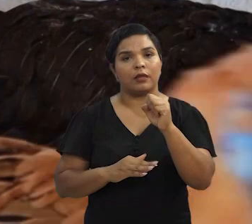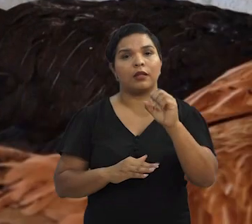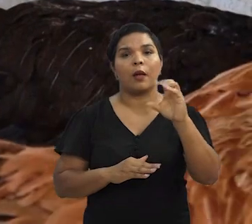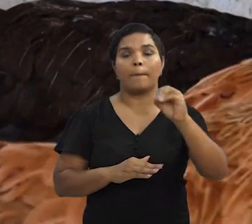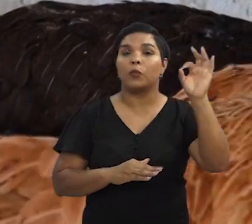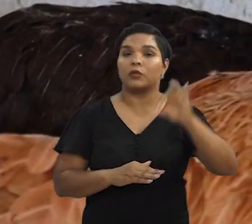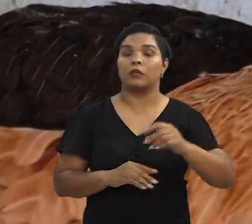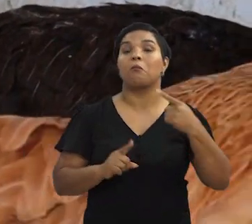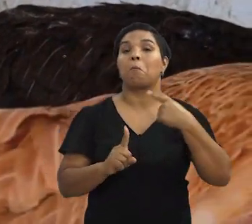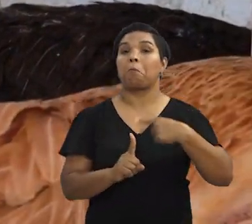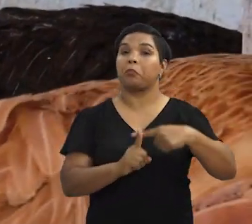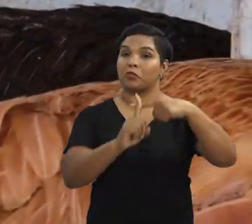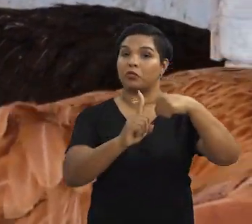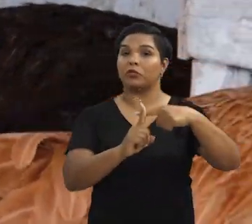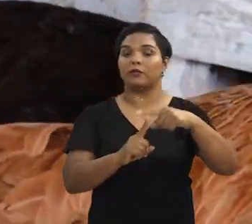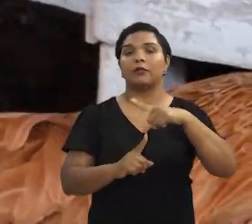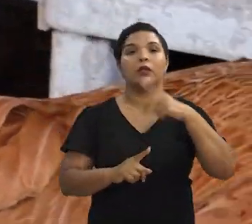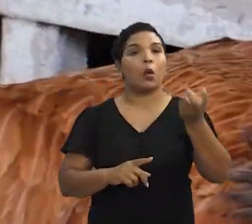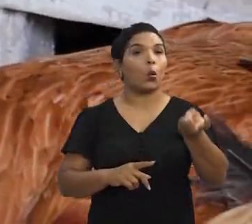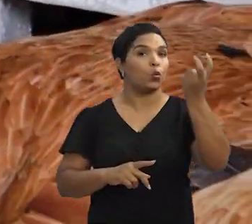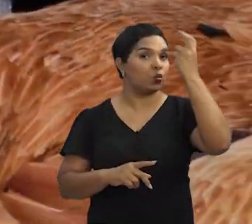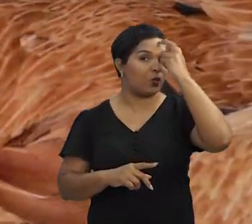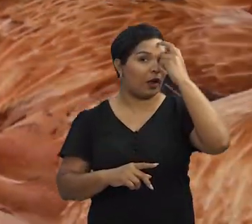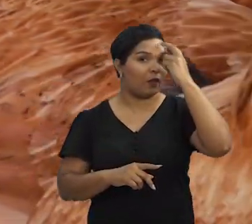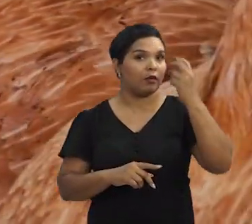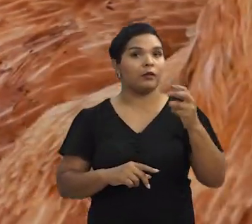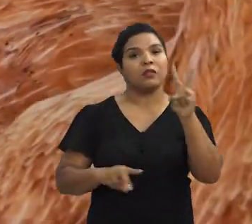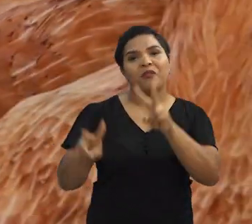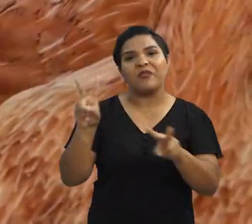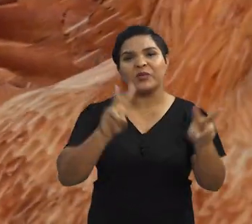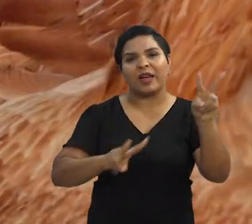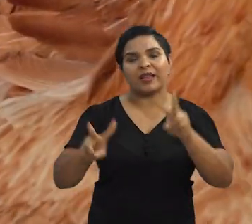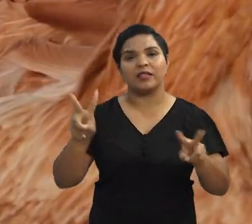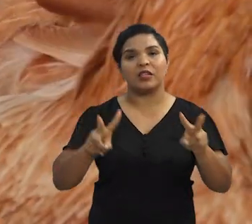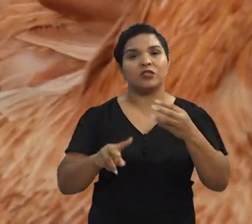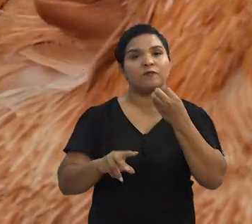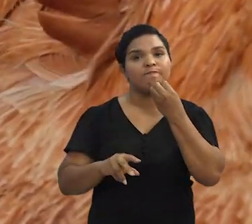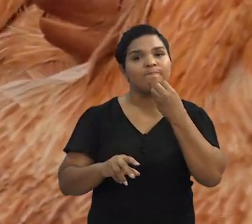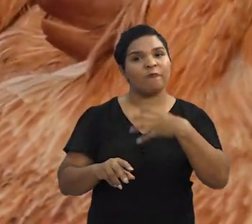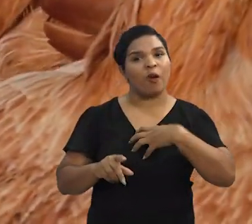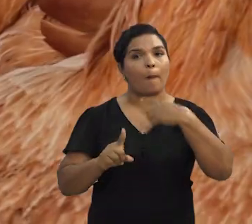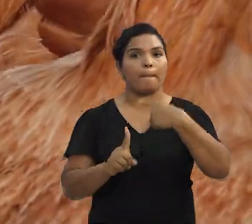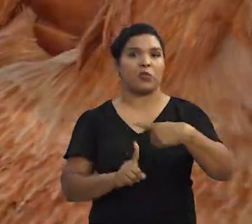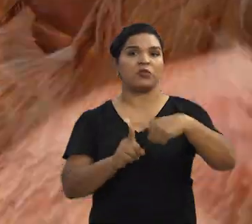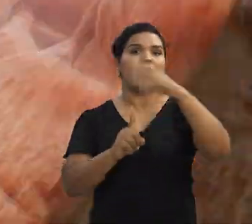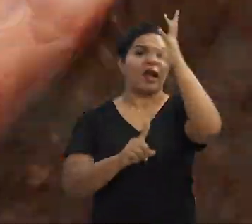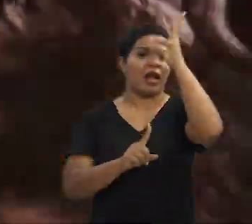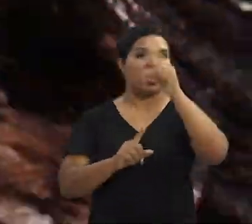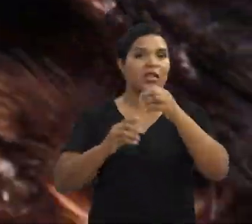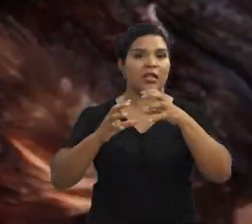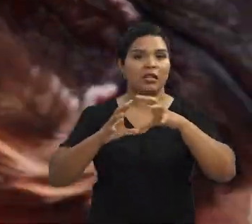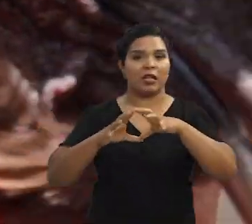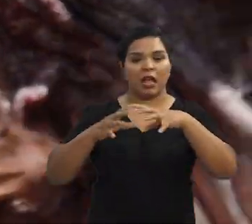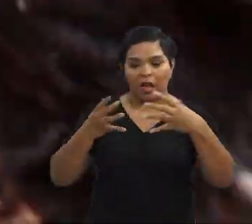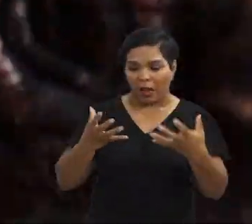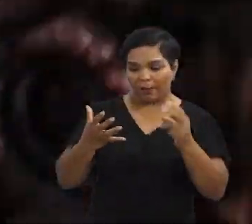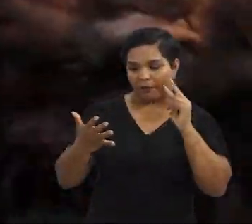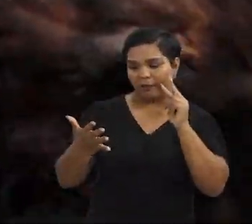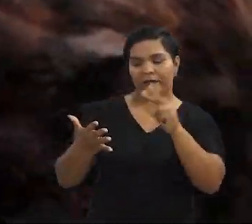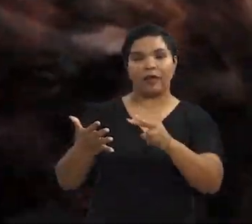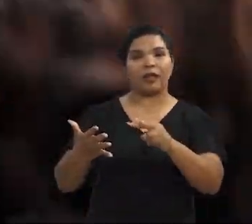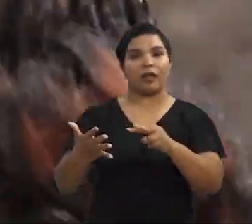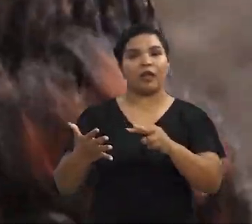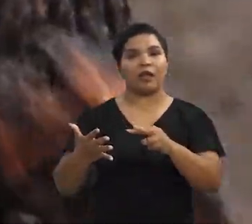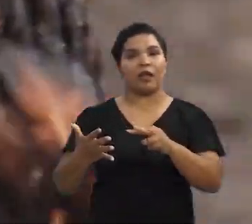80% foi positivo. tem uma questão cultural que a pessoa não visualiza de forma ainda positiva uma galinha que você abre e ela é toda